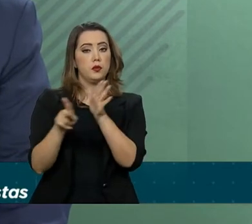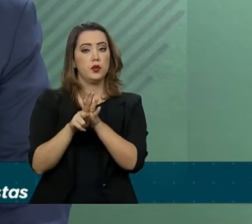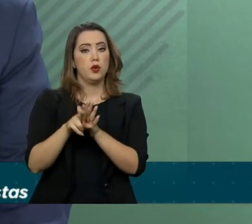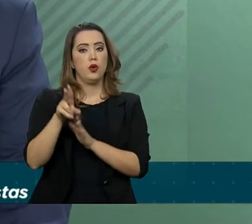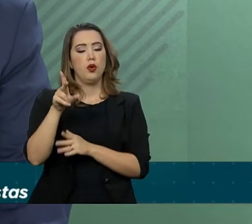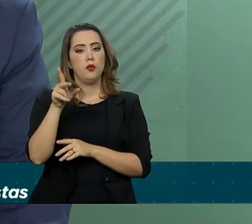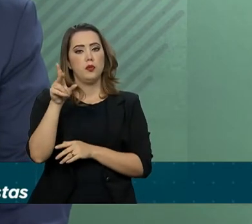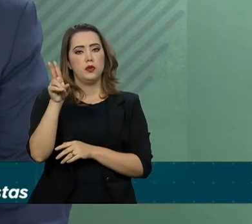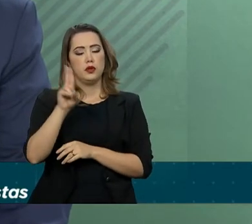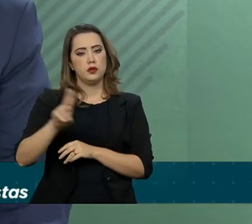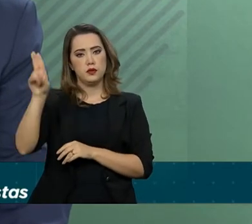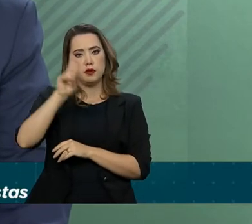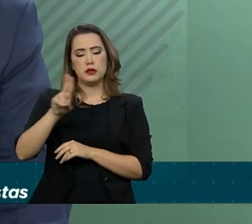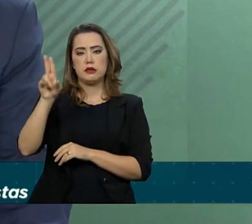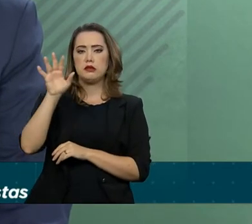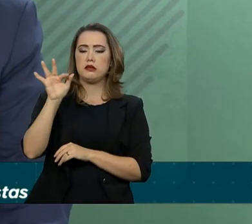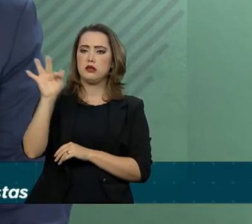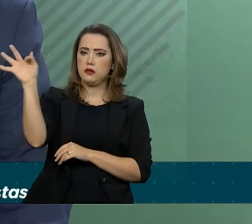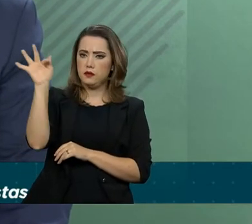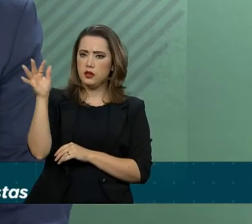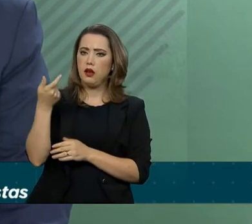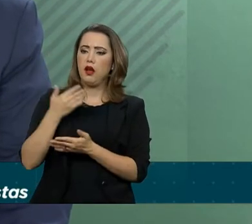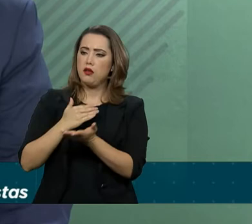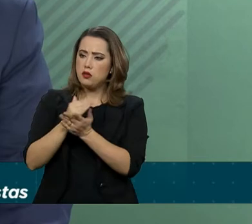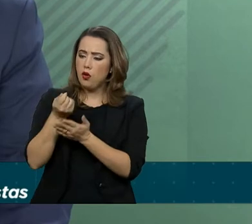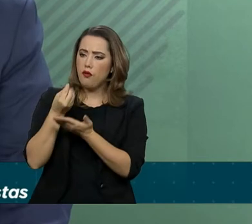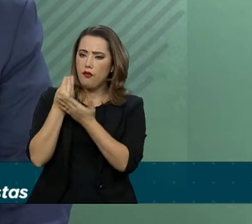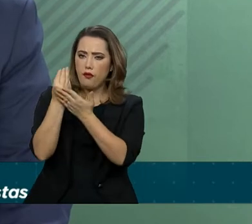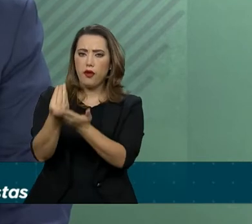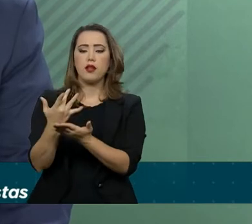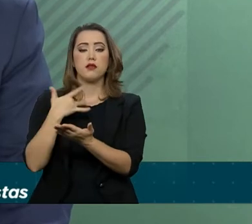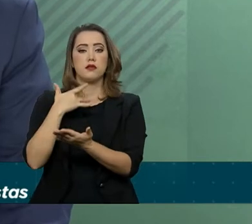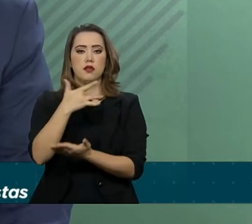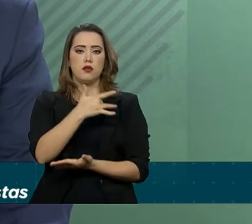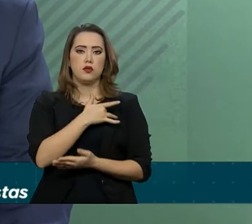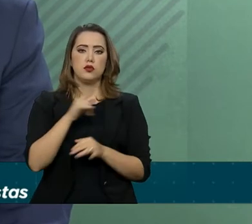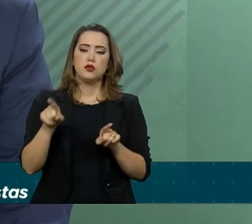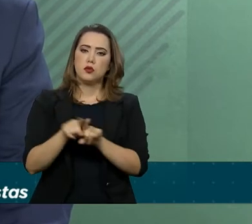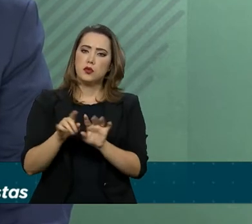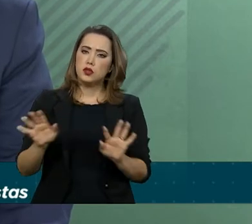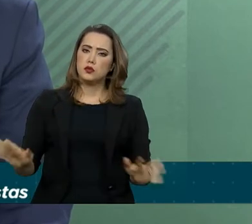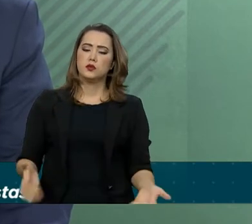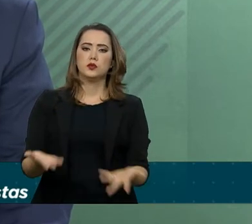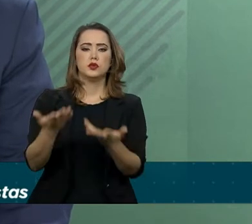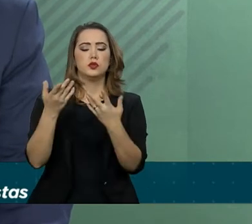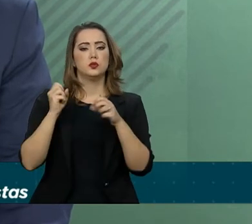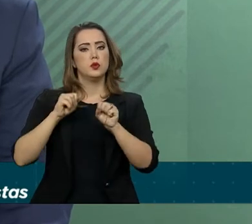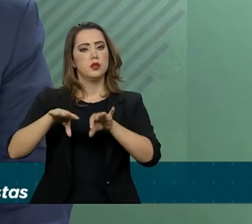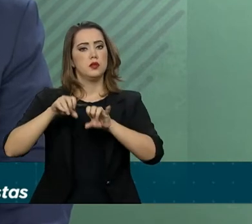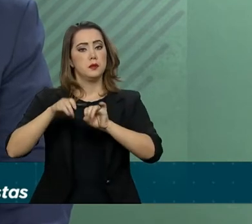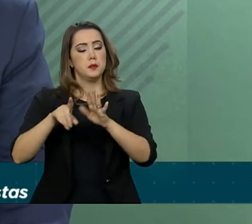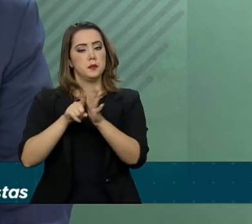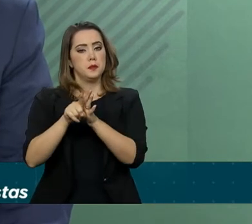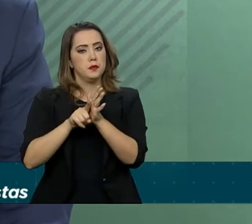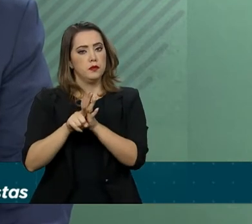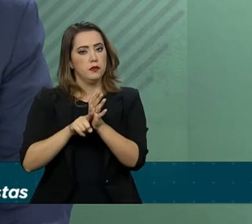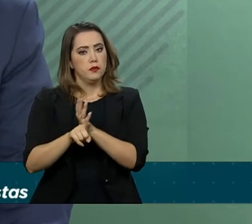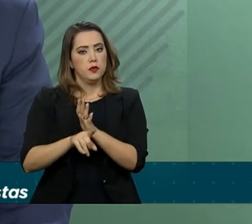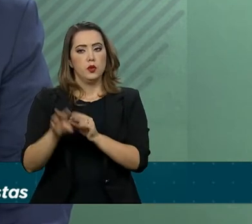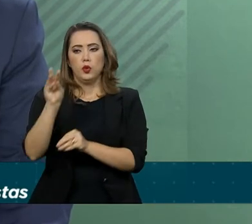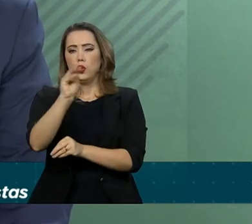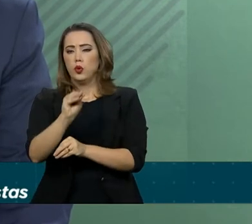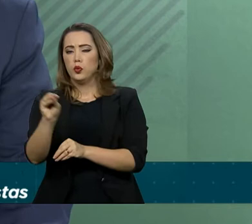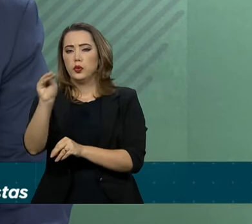Mantenedoras de Serviços de Saúde e, assim, estimular a oferta de ensino, pesquisa e